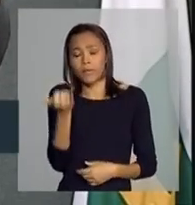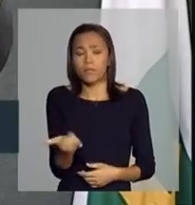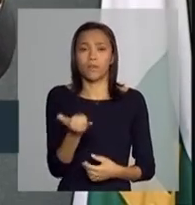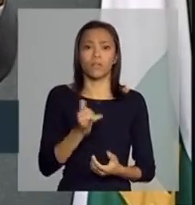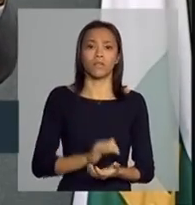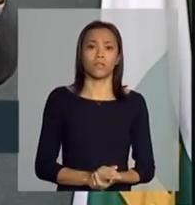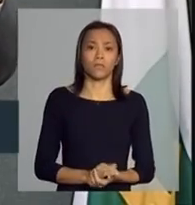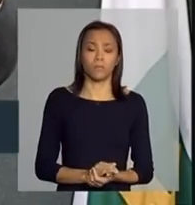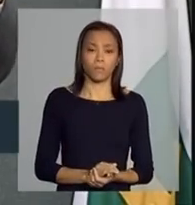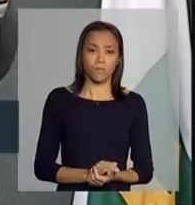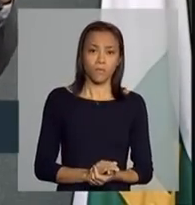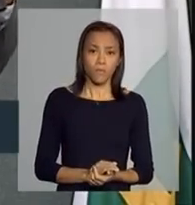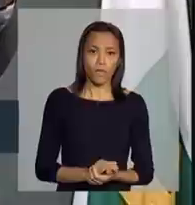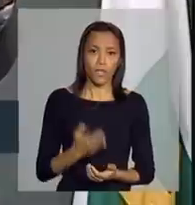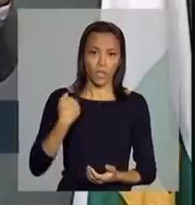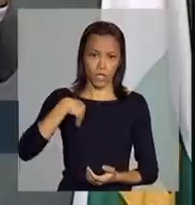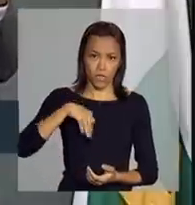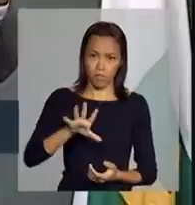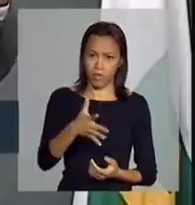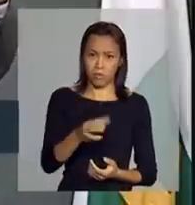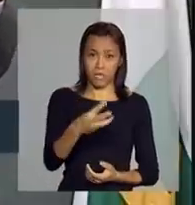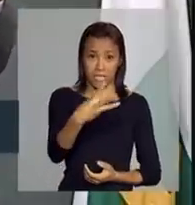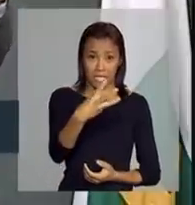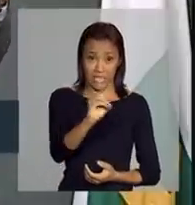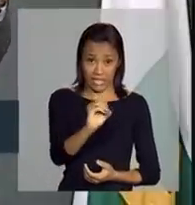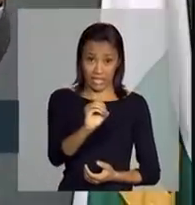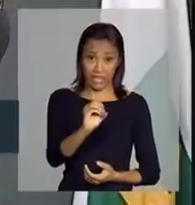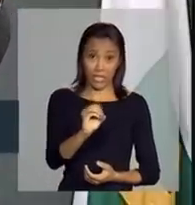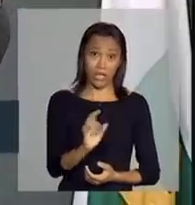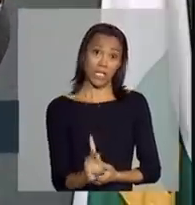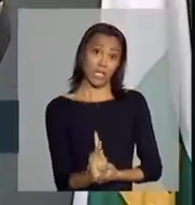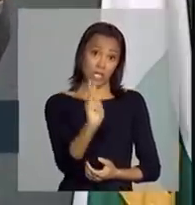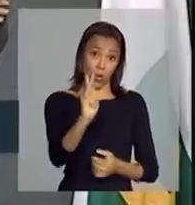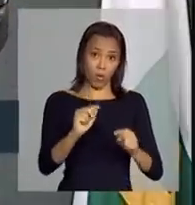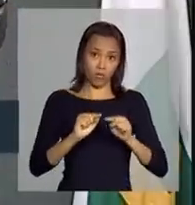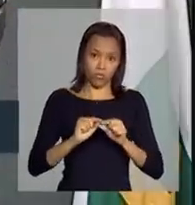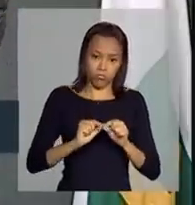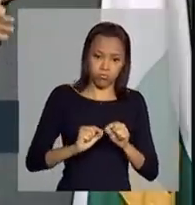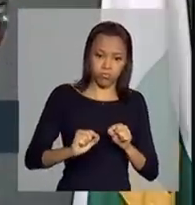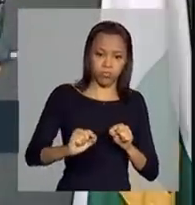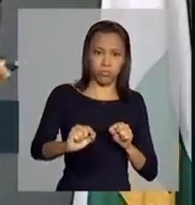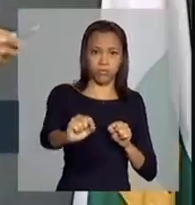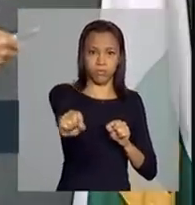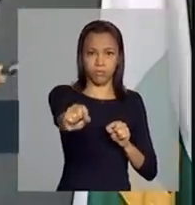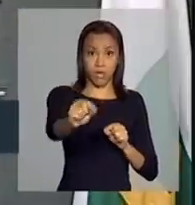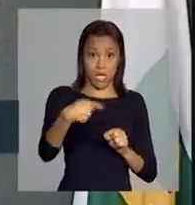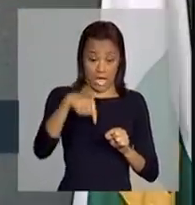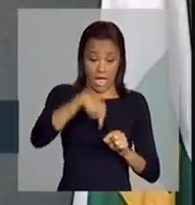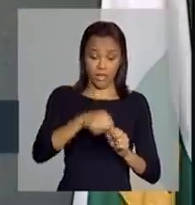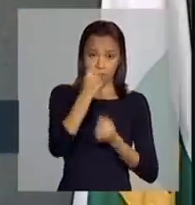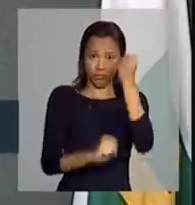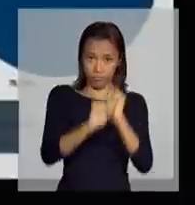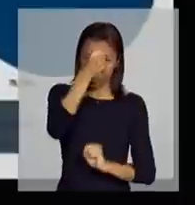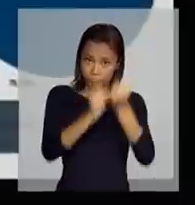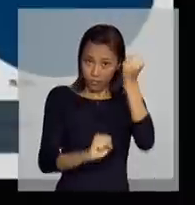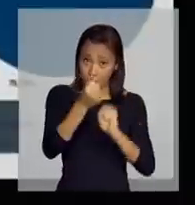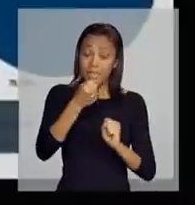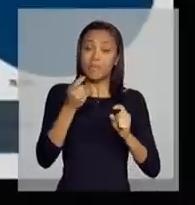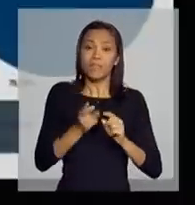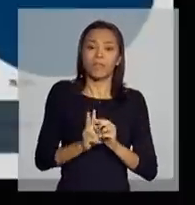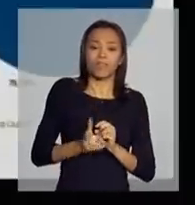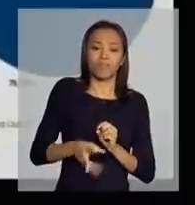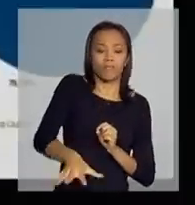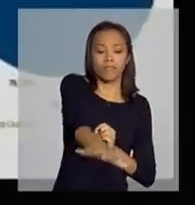a tendência que em raio de 30 quilômetros tudo seja ocupado, a partir da usina seja ocupado com cana,